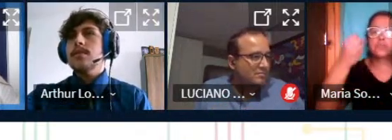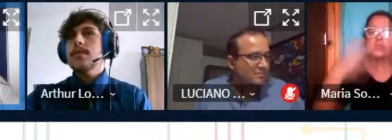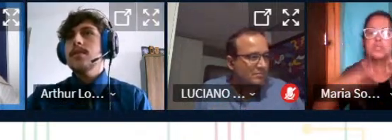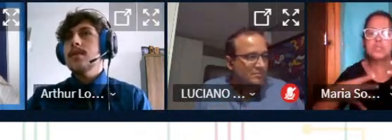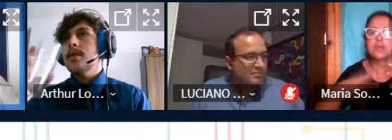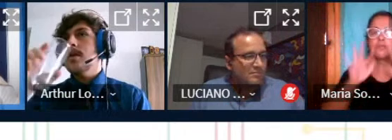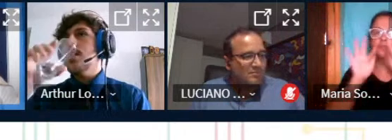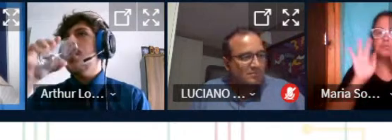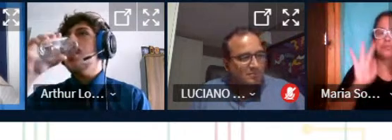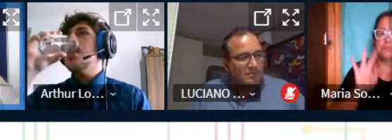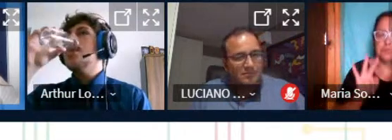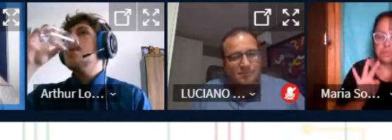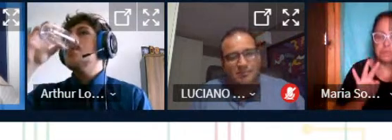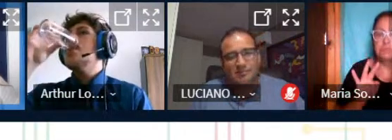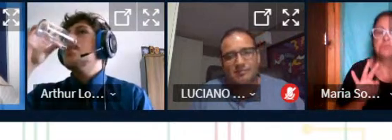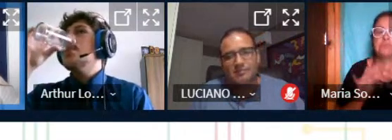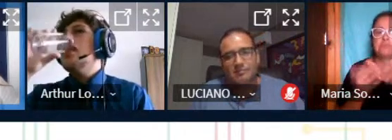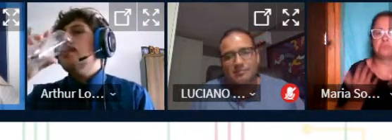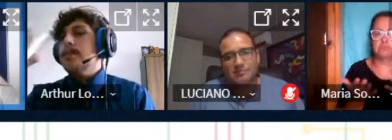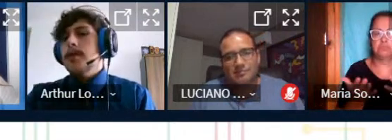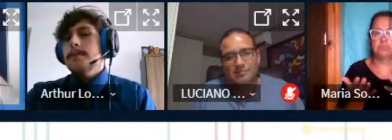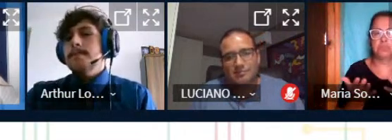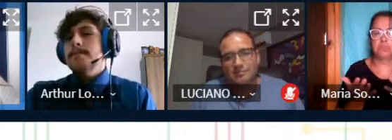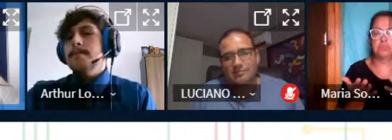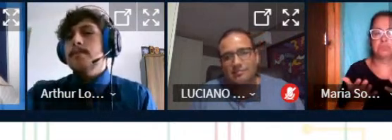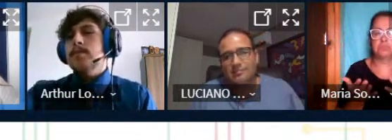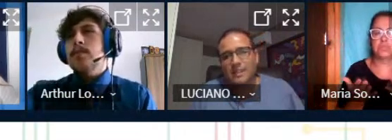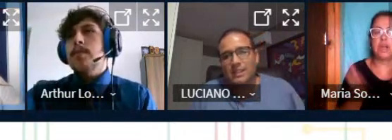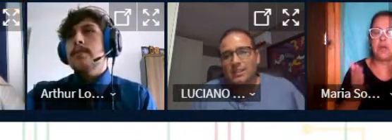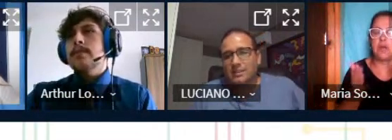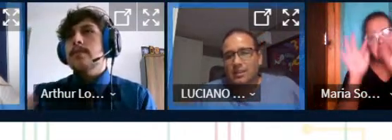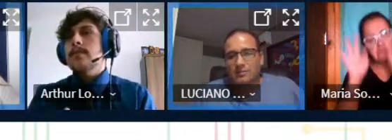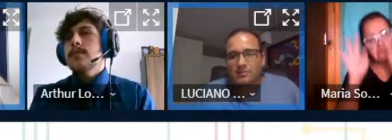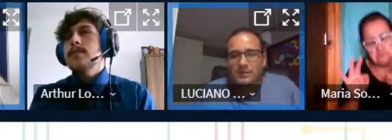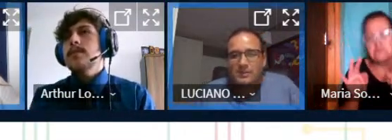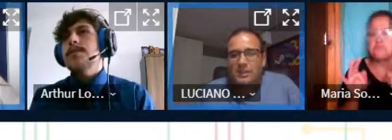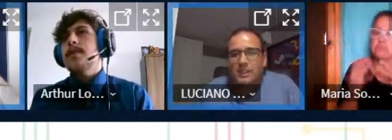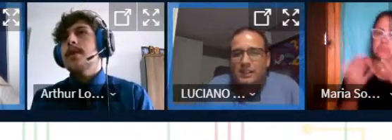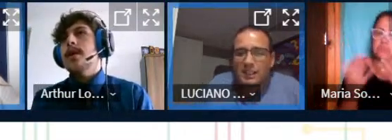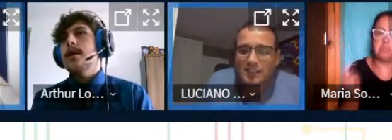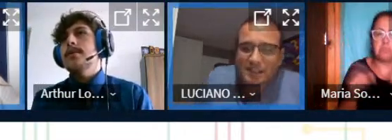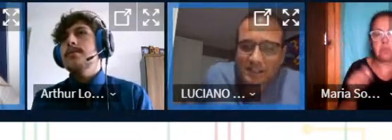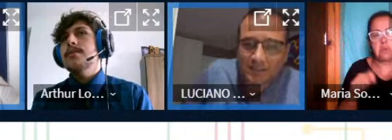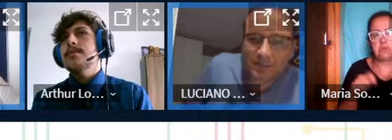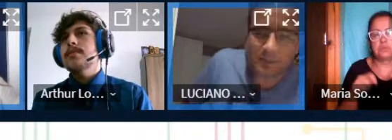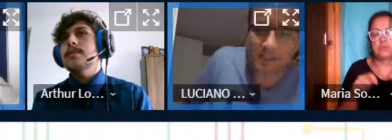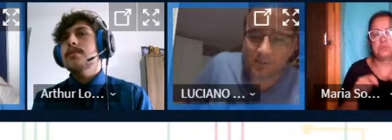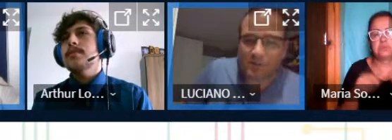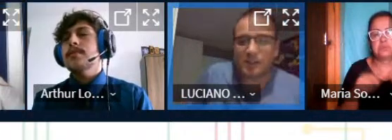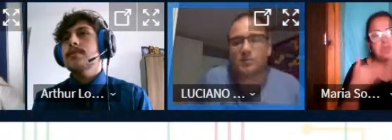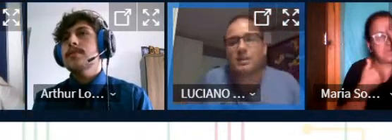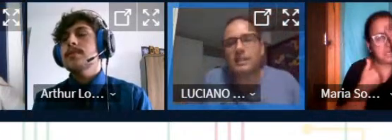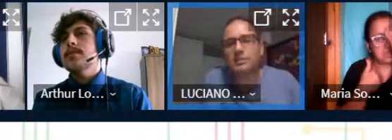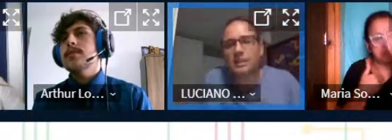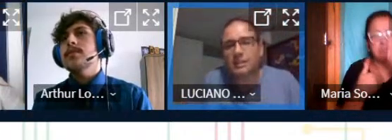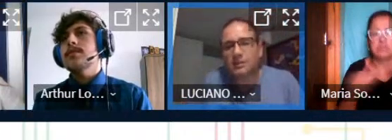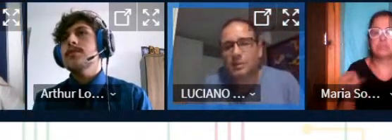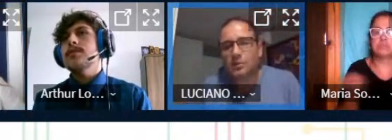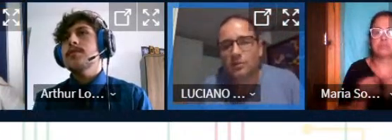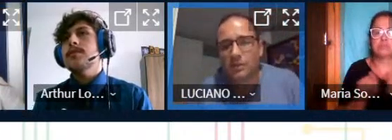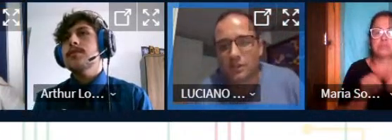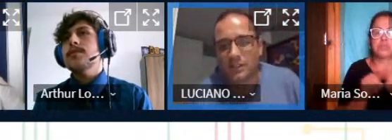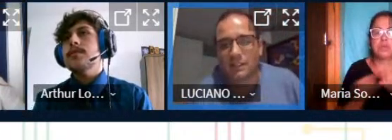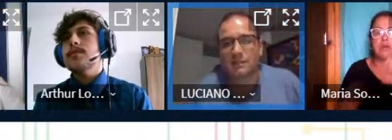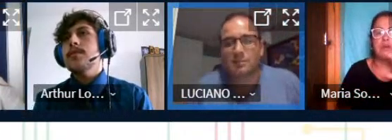encerram-se aqui os trabalhos vamos fechar a sala alguma consideração? tenho a agradecer então também ao Clayton